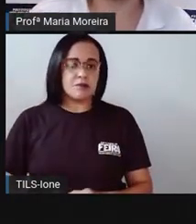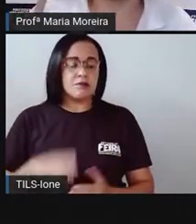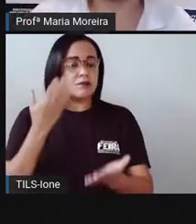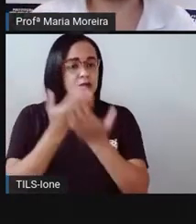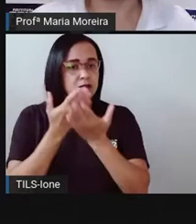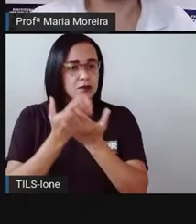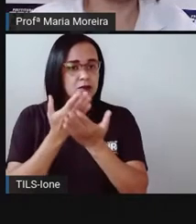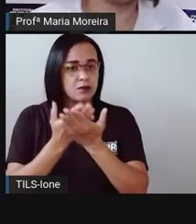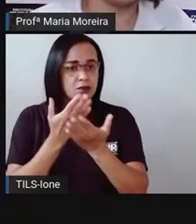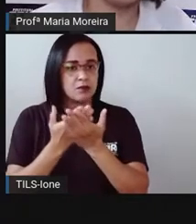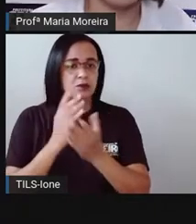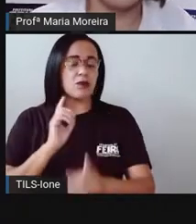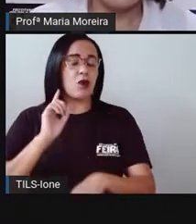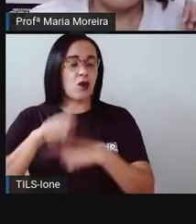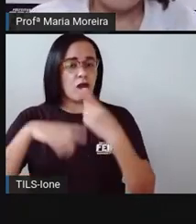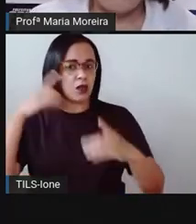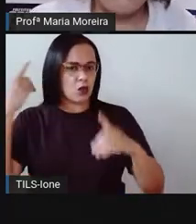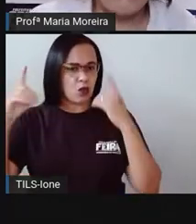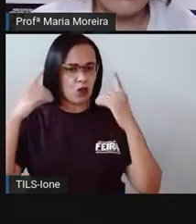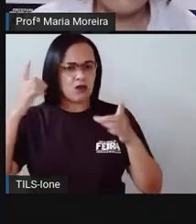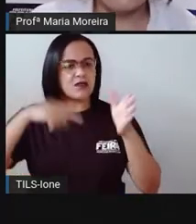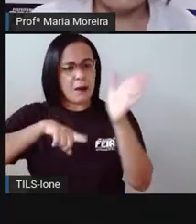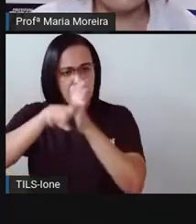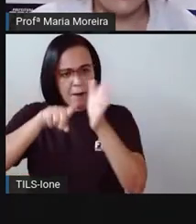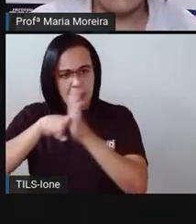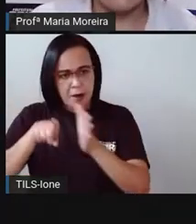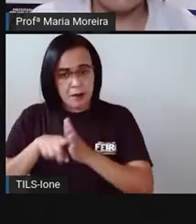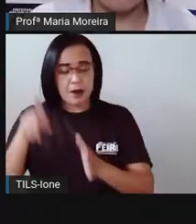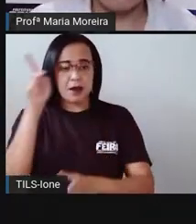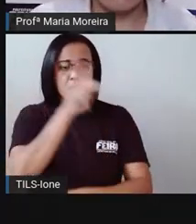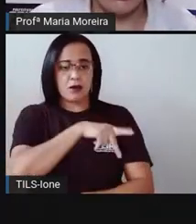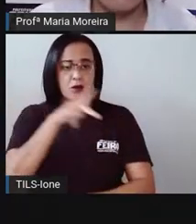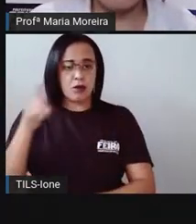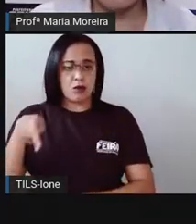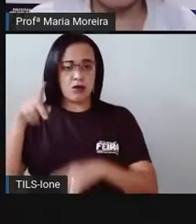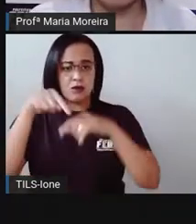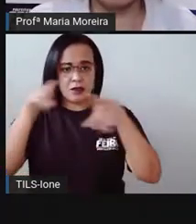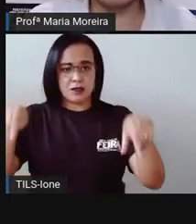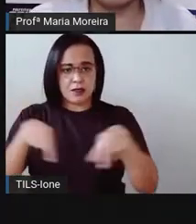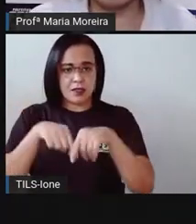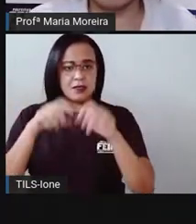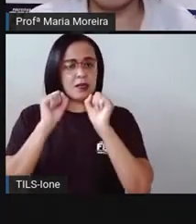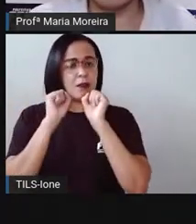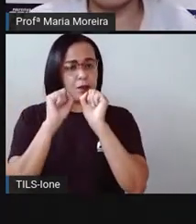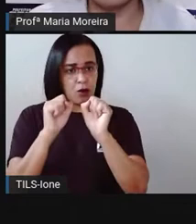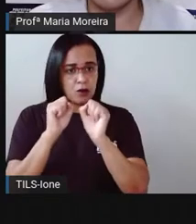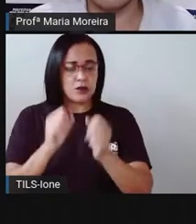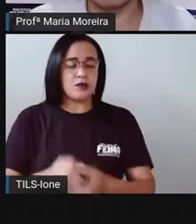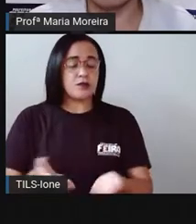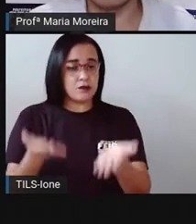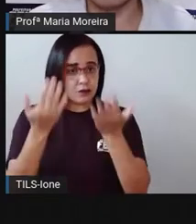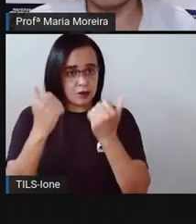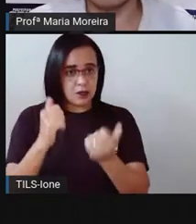sala de aula, você tirar suas dúvidas aí com o professor de sala. Vamos lá? Vamos começar.